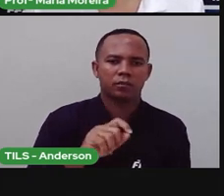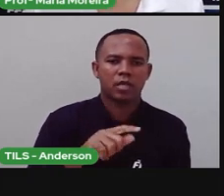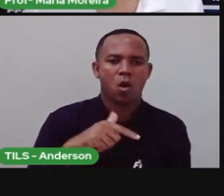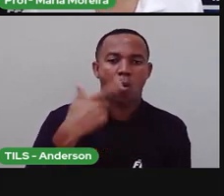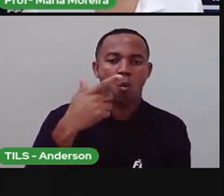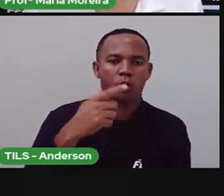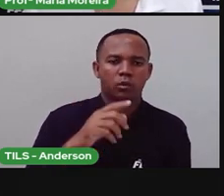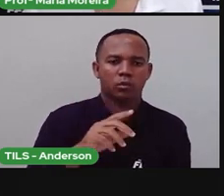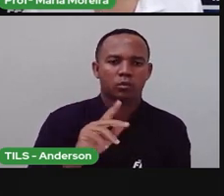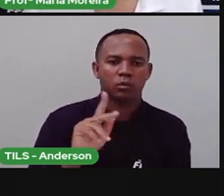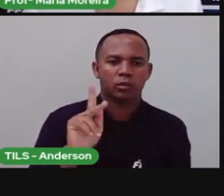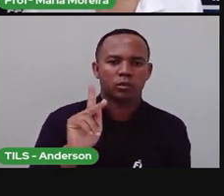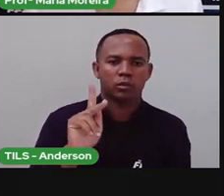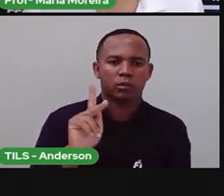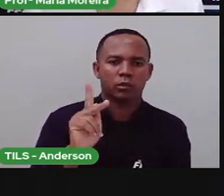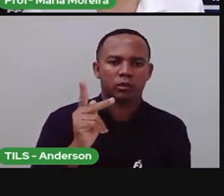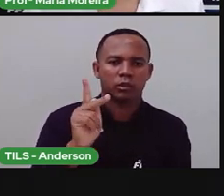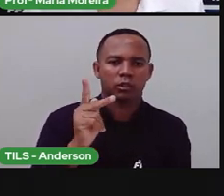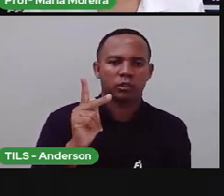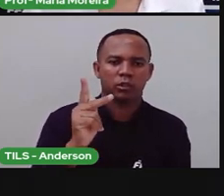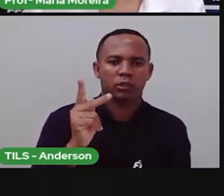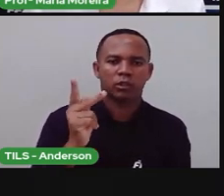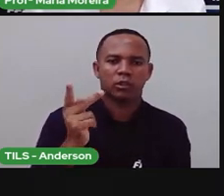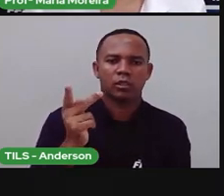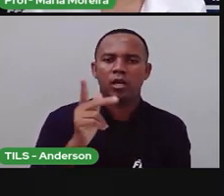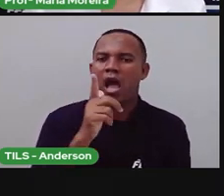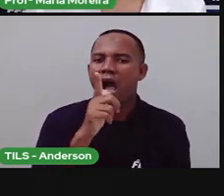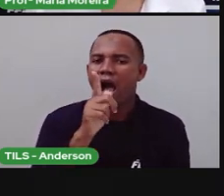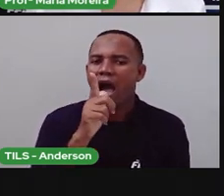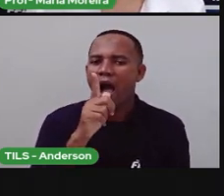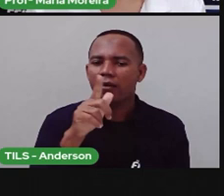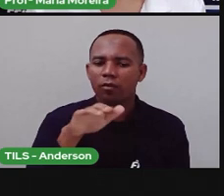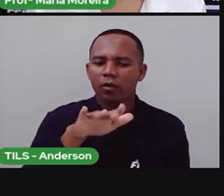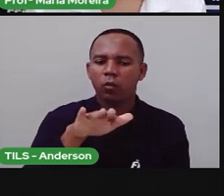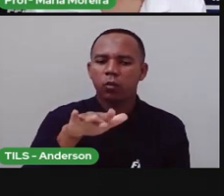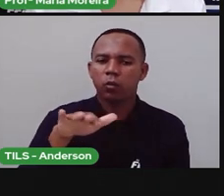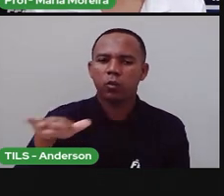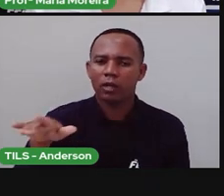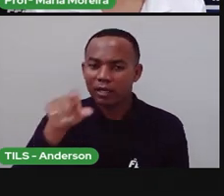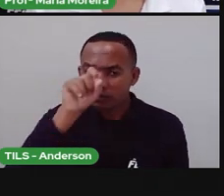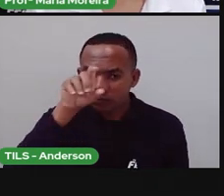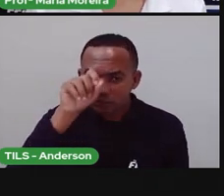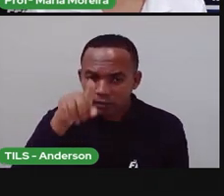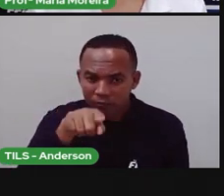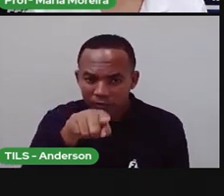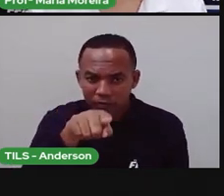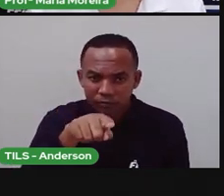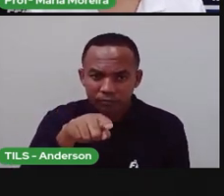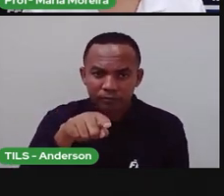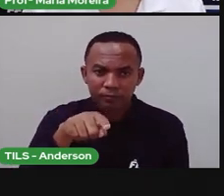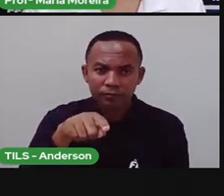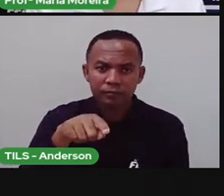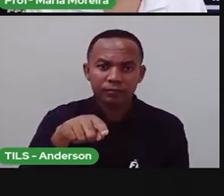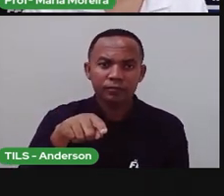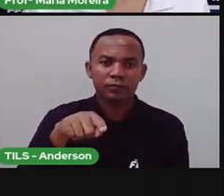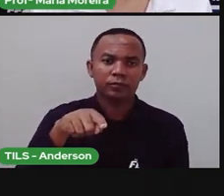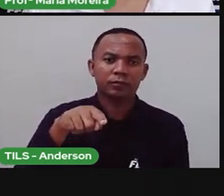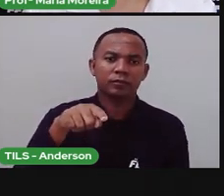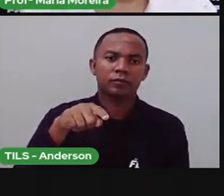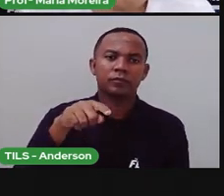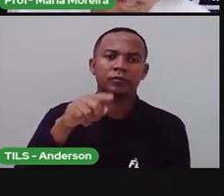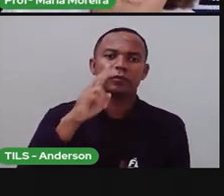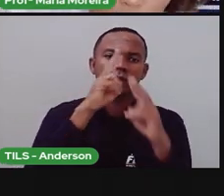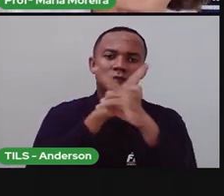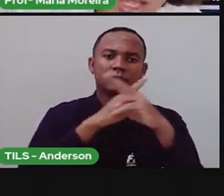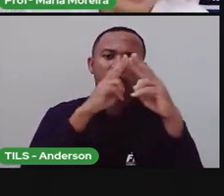hidrosfera tem a ver com o quê? Com a água. E a atmosfera seria o quê? O A.